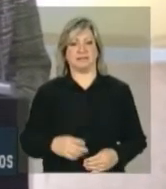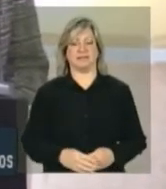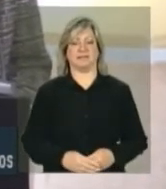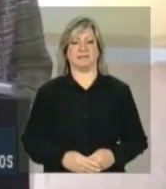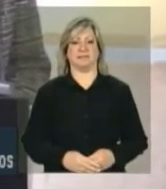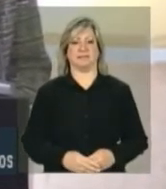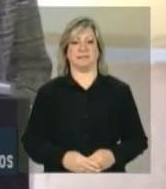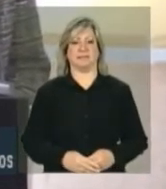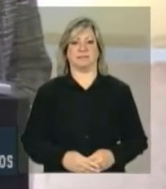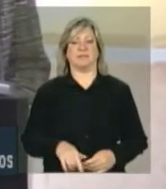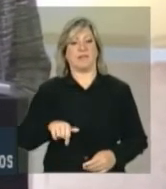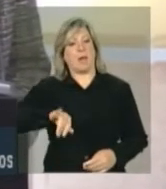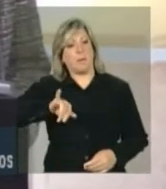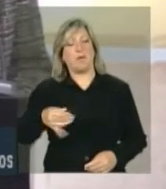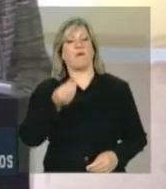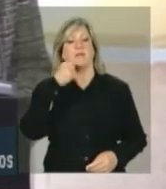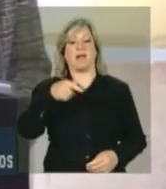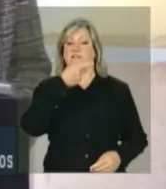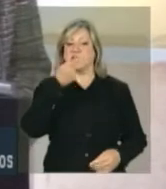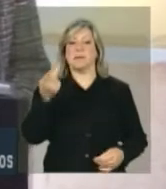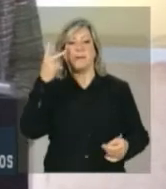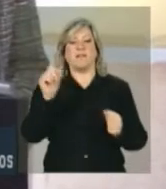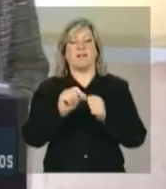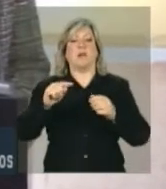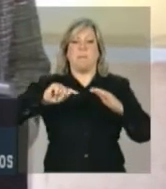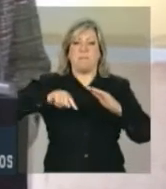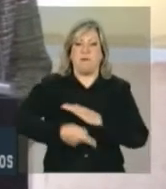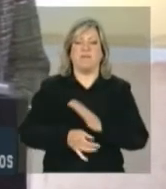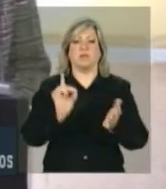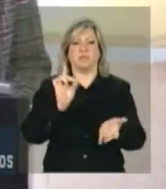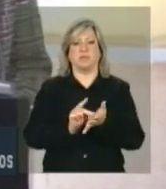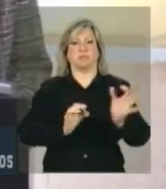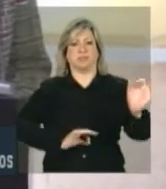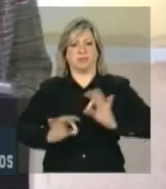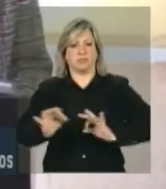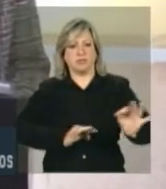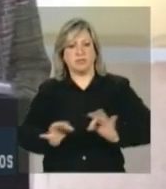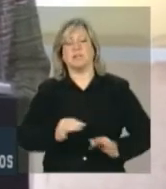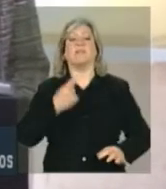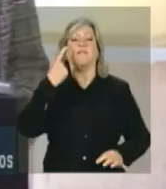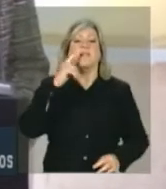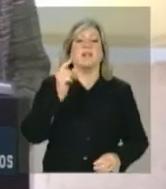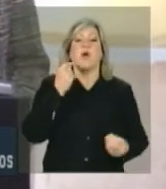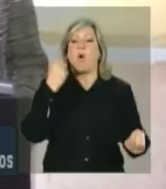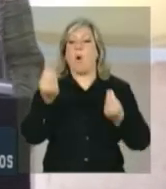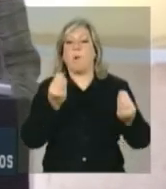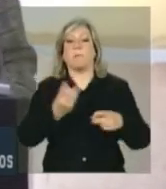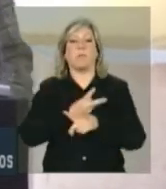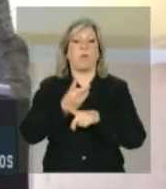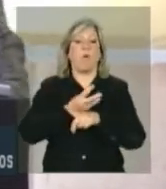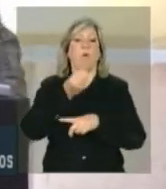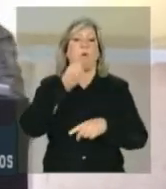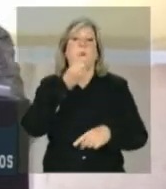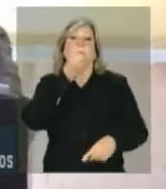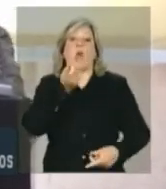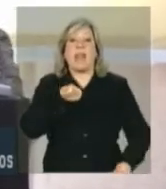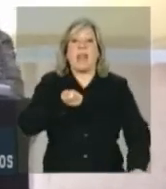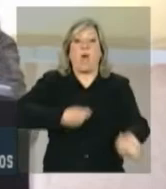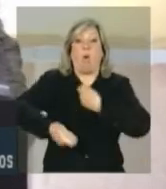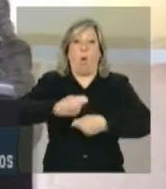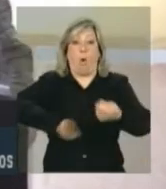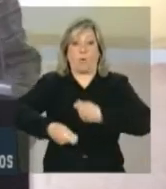para avançar em projetos concretos de integração, para identificar e explorar oportunidades de bom negócio,